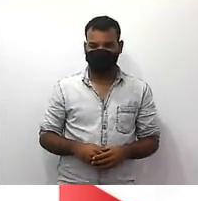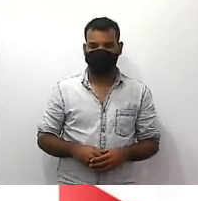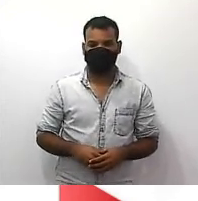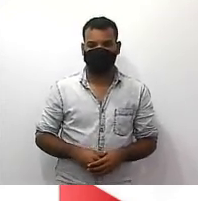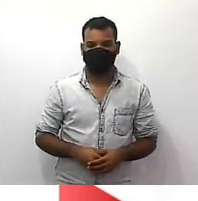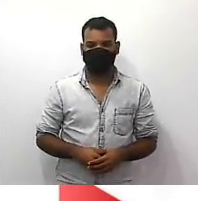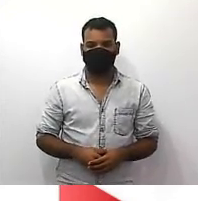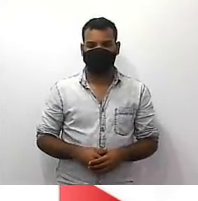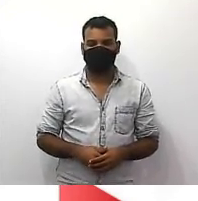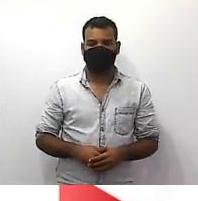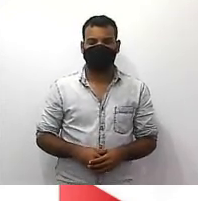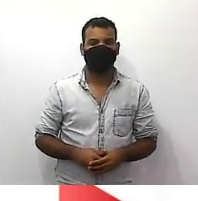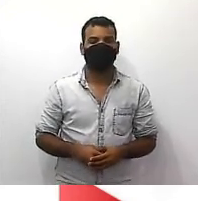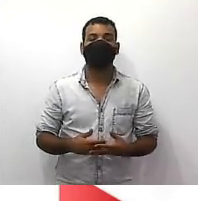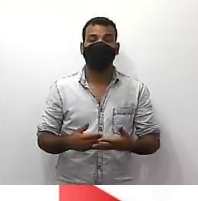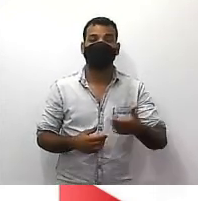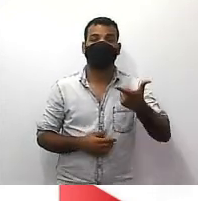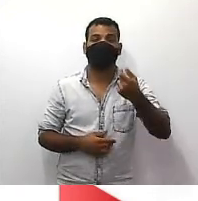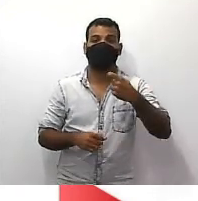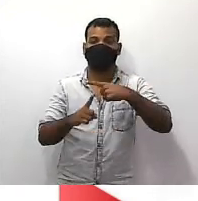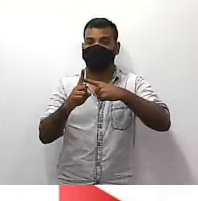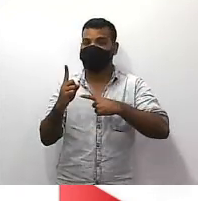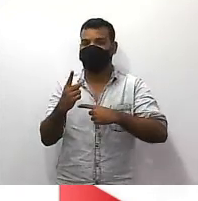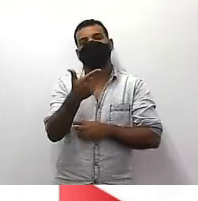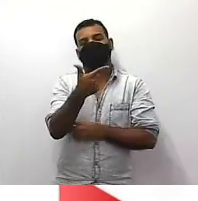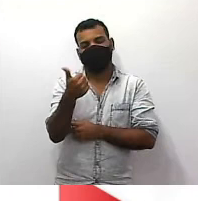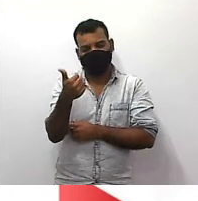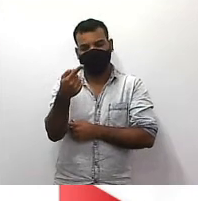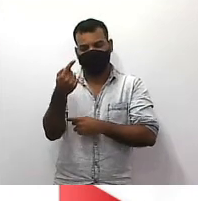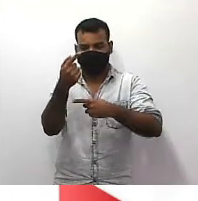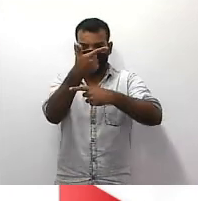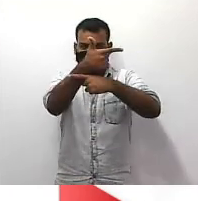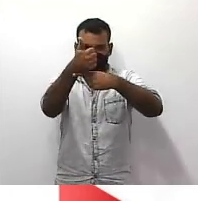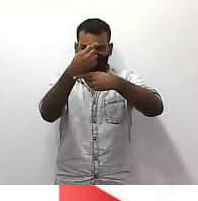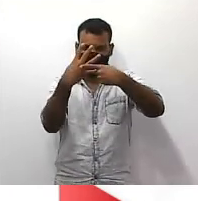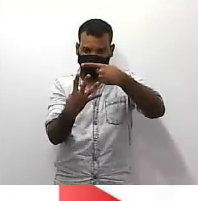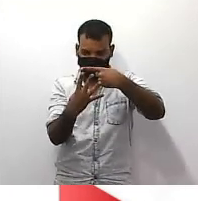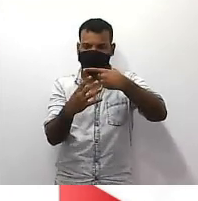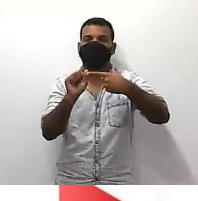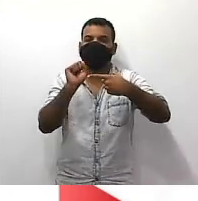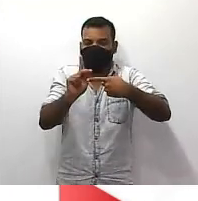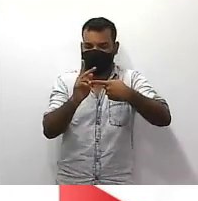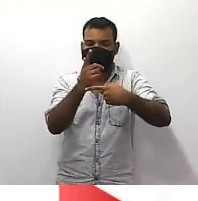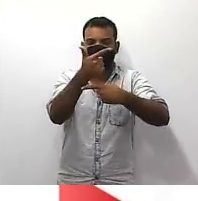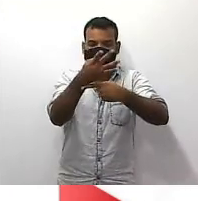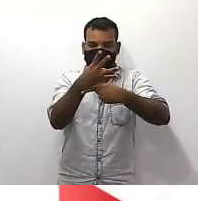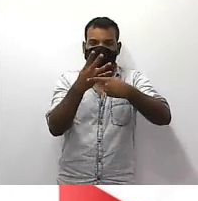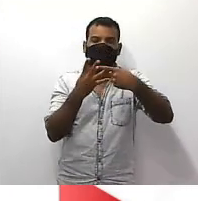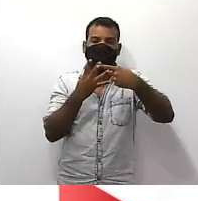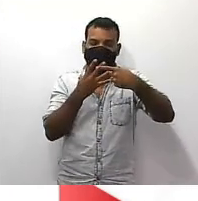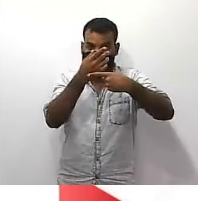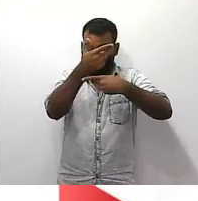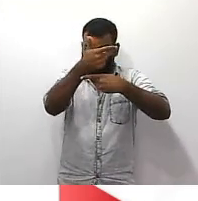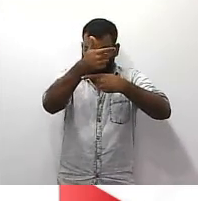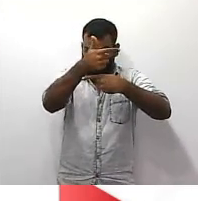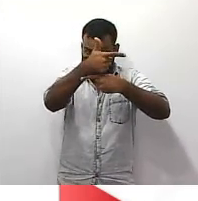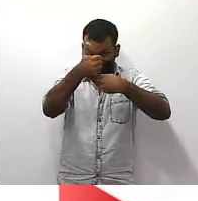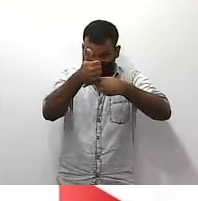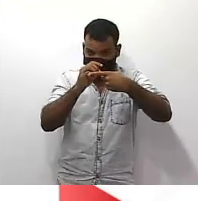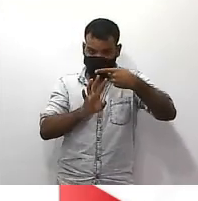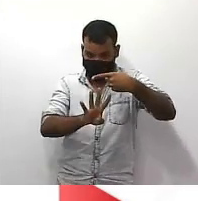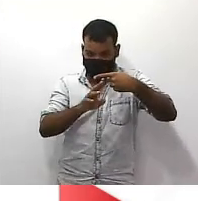o numerador quanto é 20 mais 1 21 sobre 4 pronto transformei o que era o inteiro mais uma